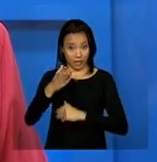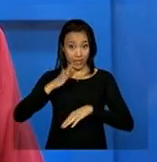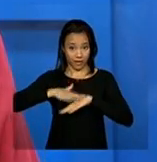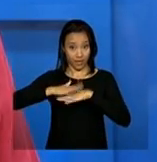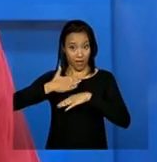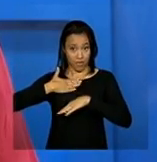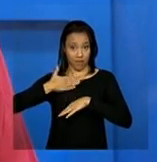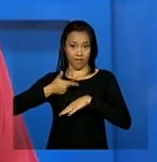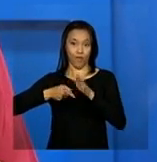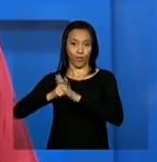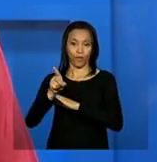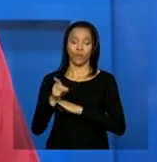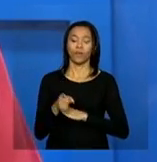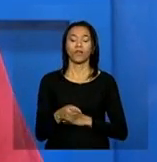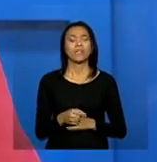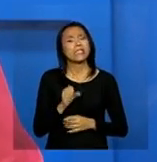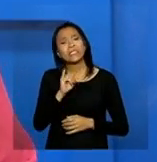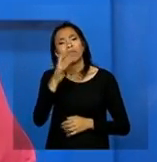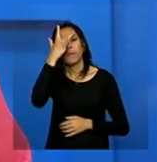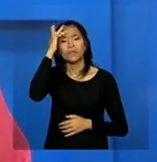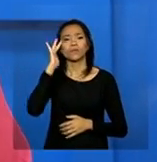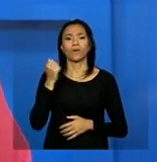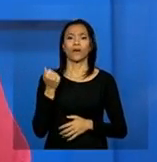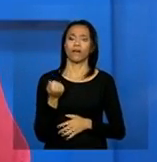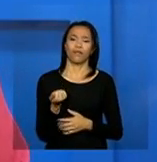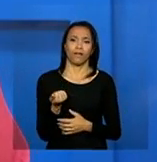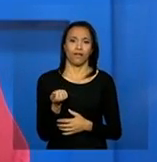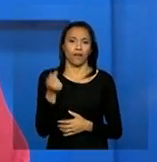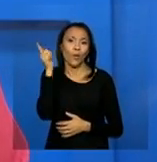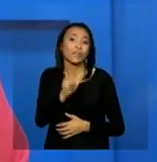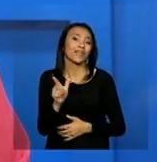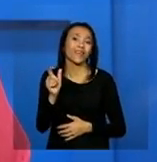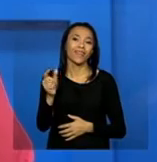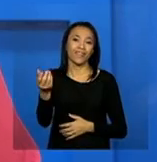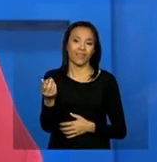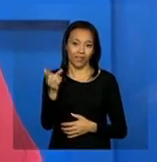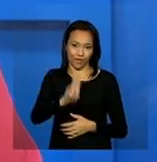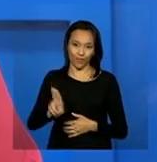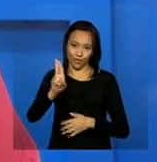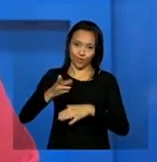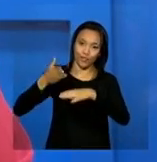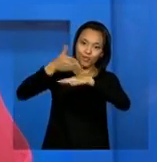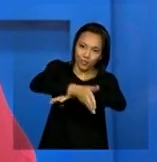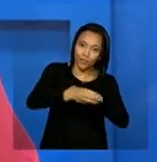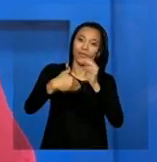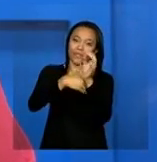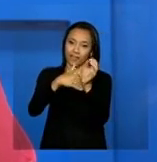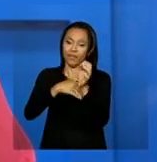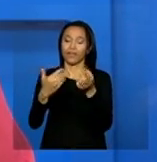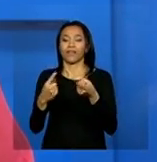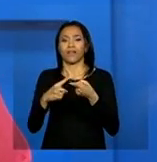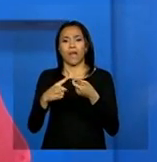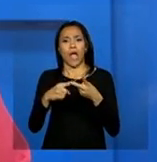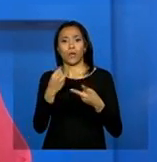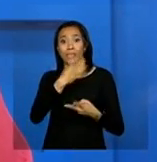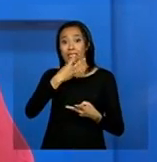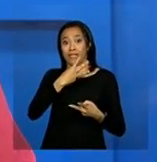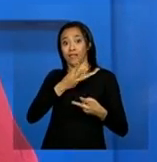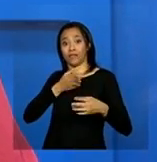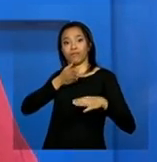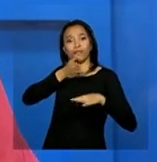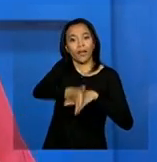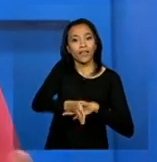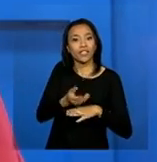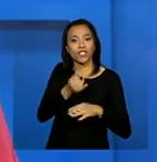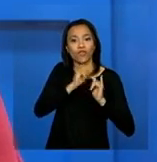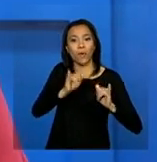por exemplo, se a pessoa vai e concede essa autorização, e o terceiro vai e preenche esse dado, e